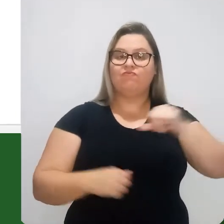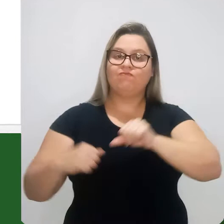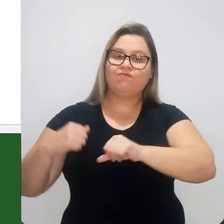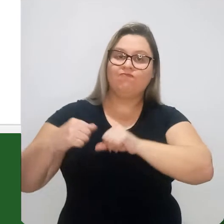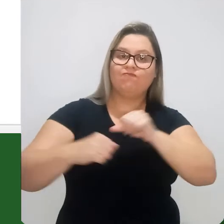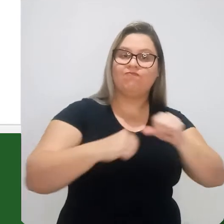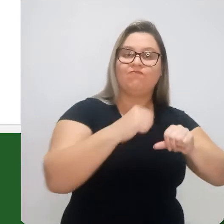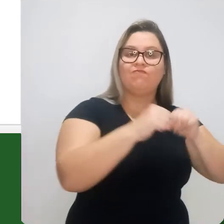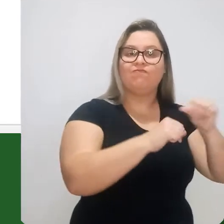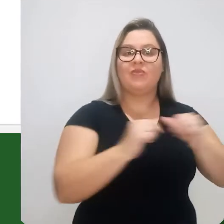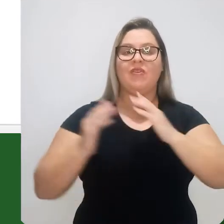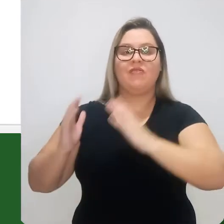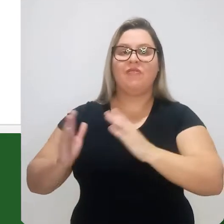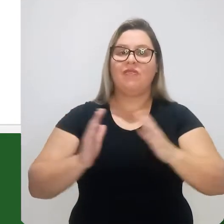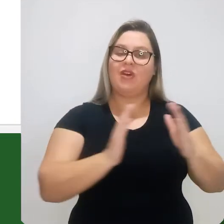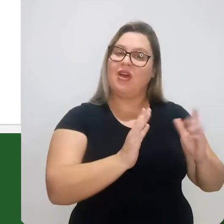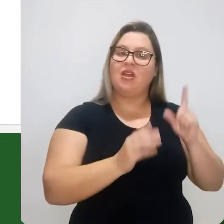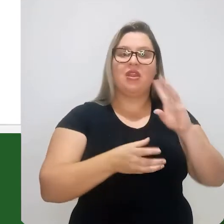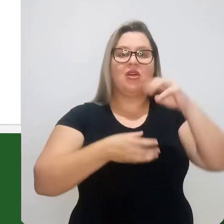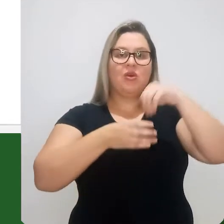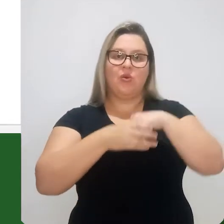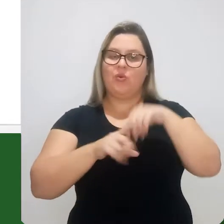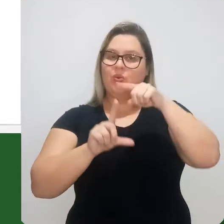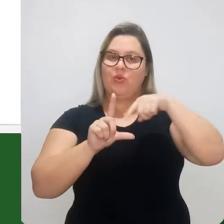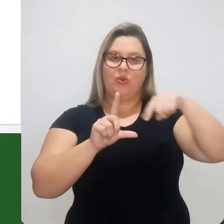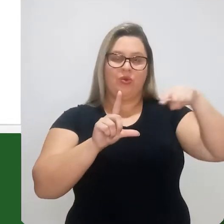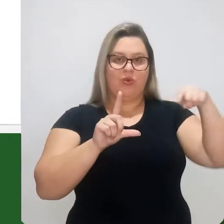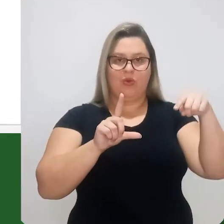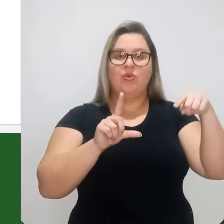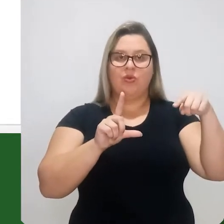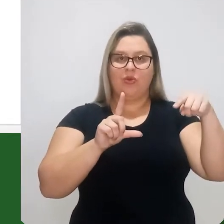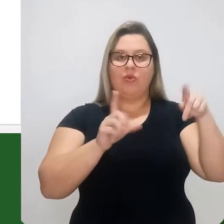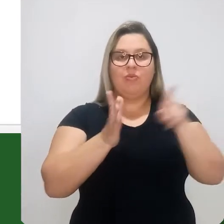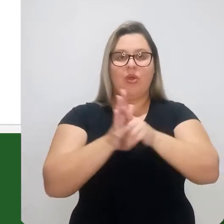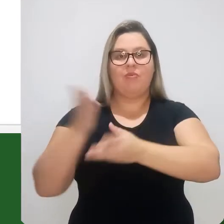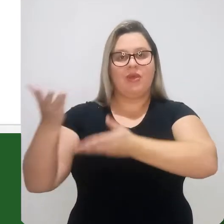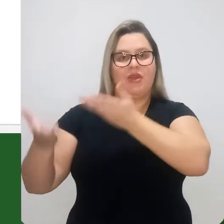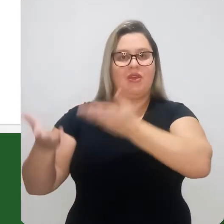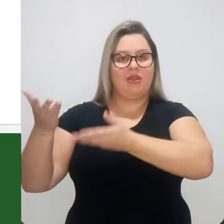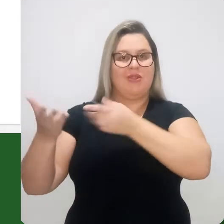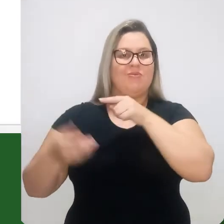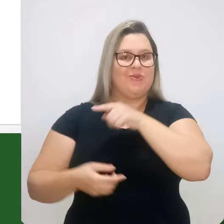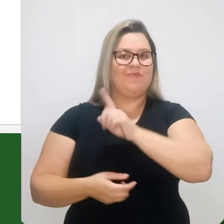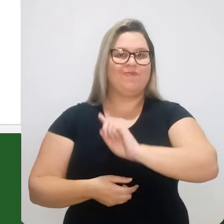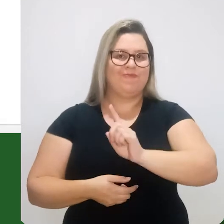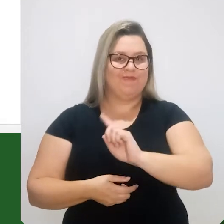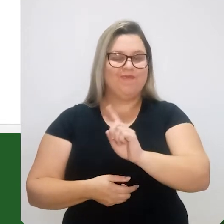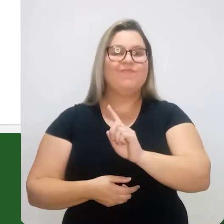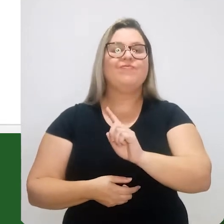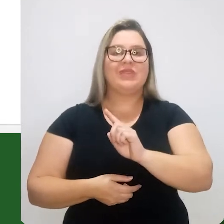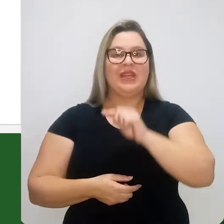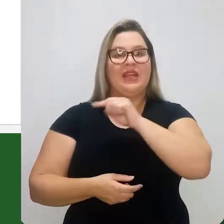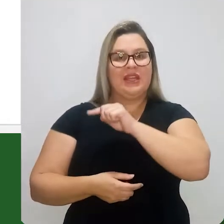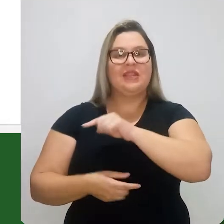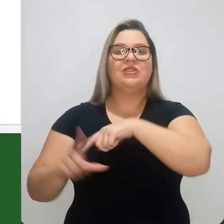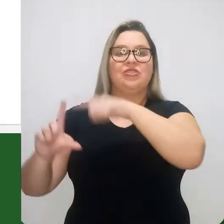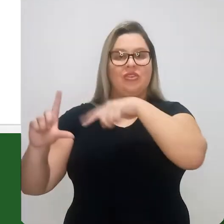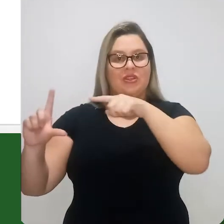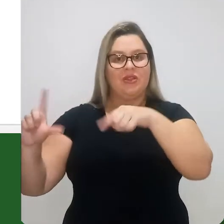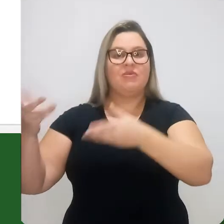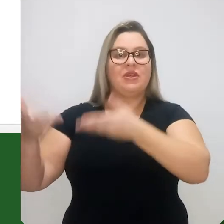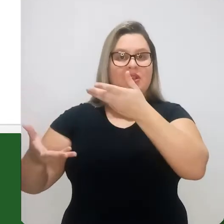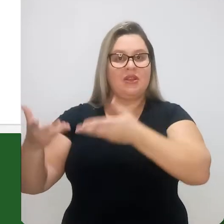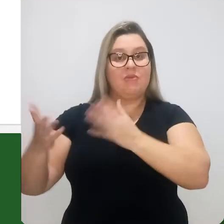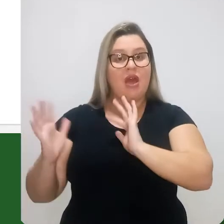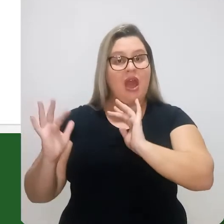transformação de fases, elas não são previstas no diagrama de equilíbrio. O diagrama de equilíbrio,